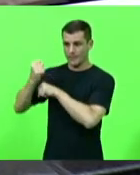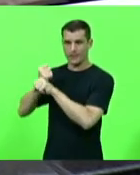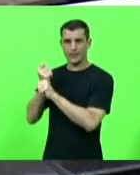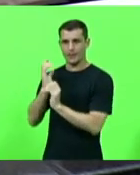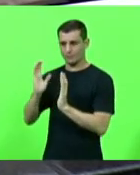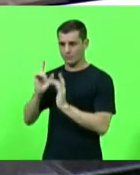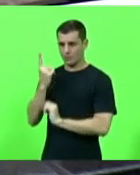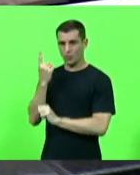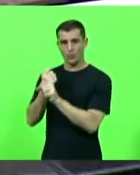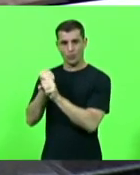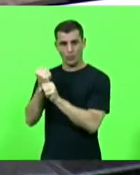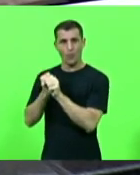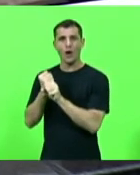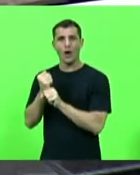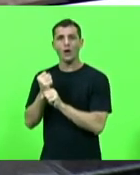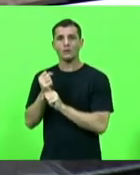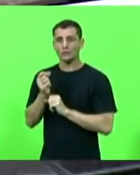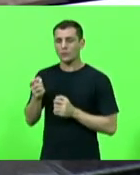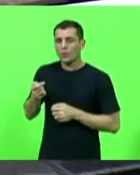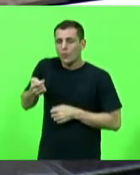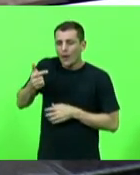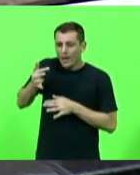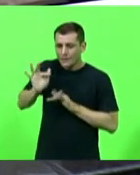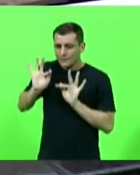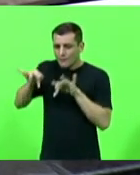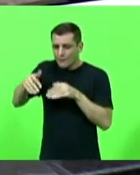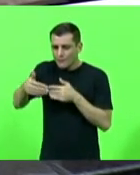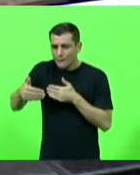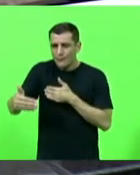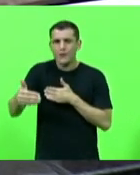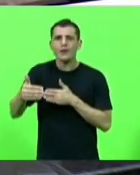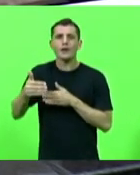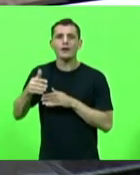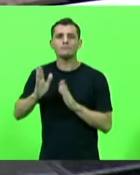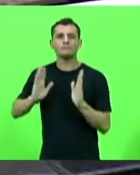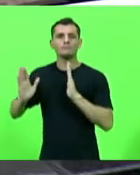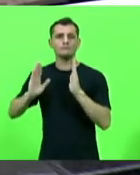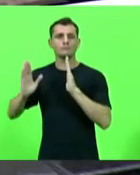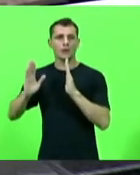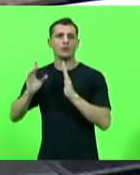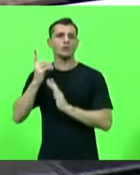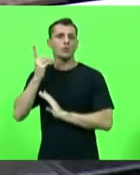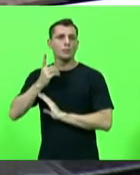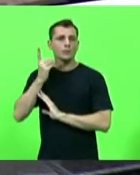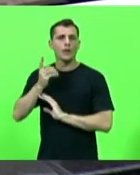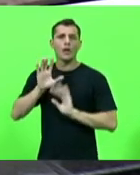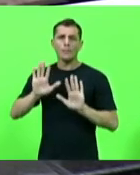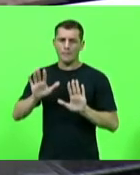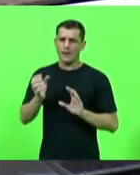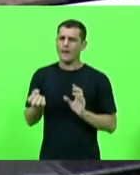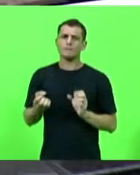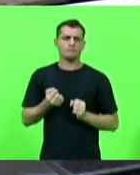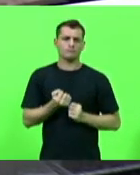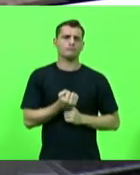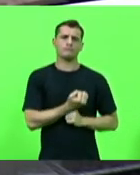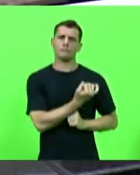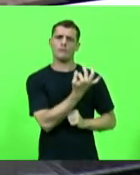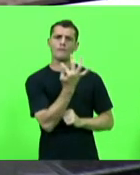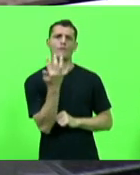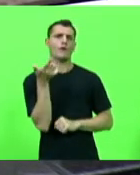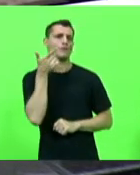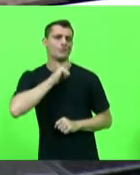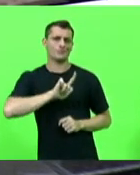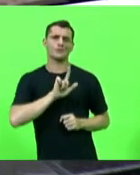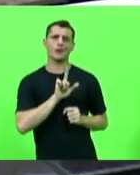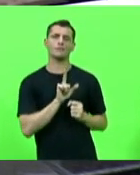mas temos muito a entregar porque foram um ano de muitas semeaduras de trabalho e uma dessas coisas muito me emocionou muito me emocionou acho que pela